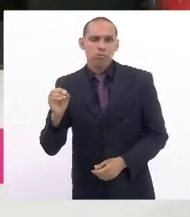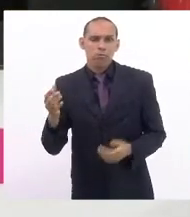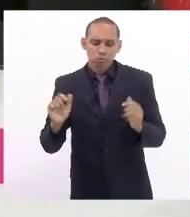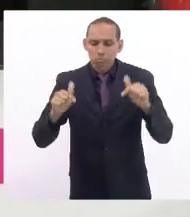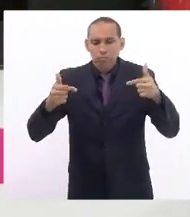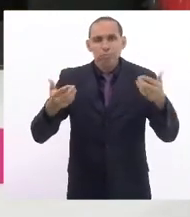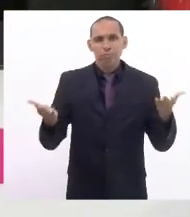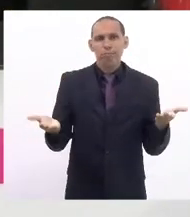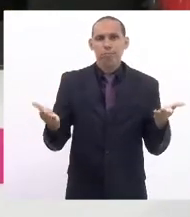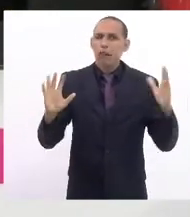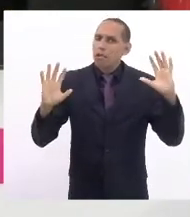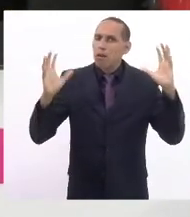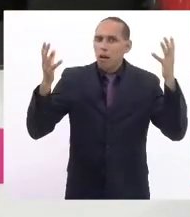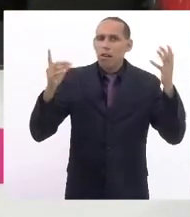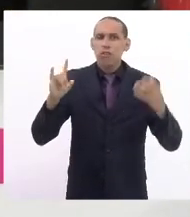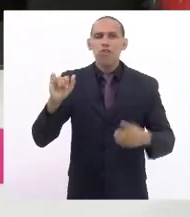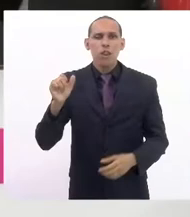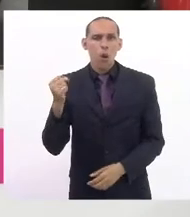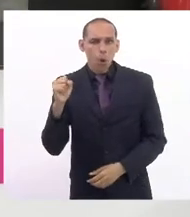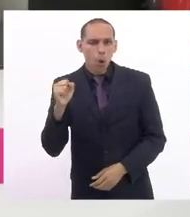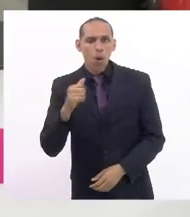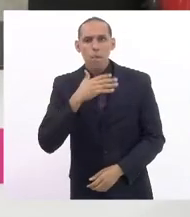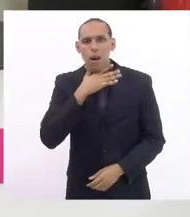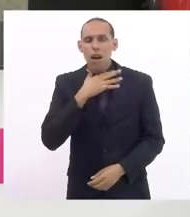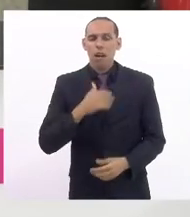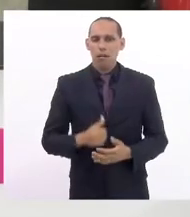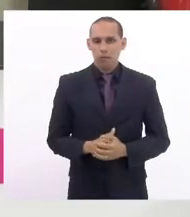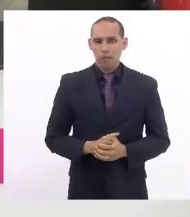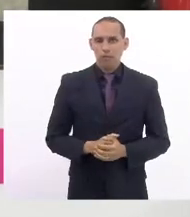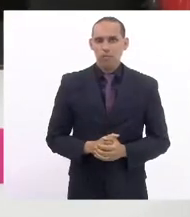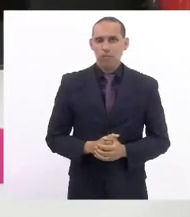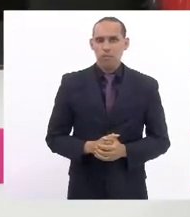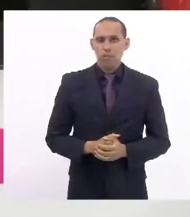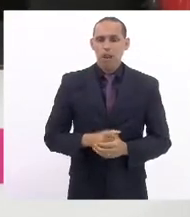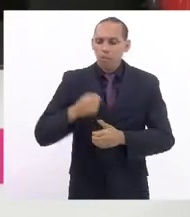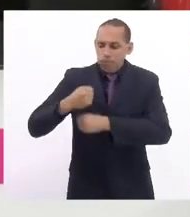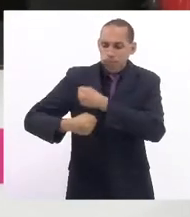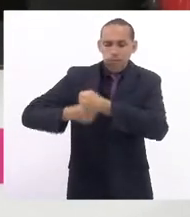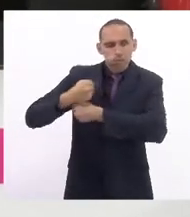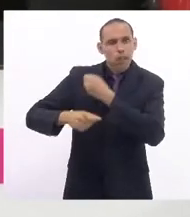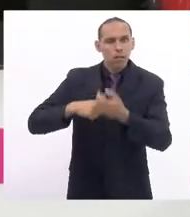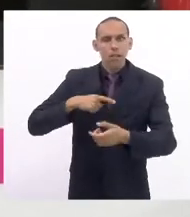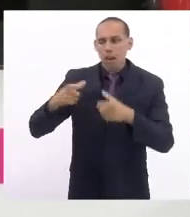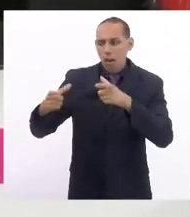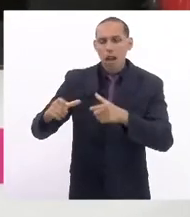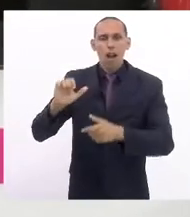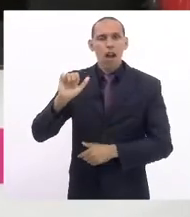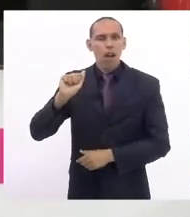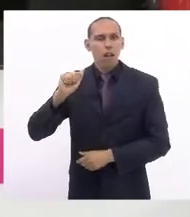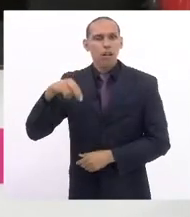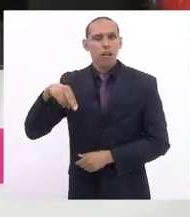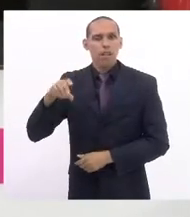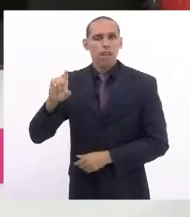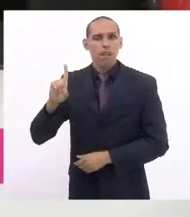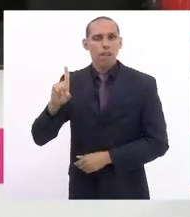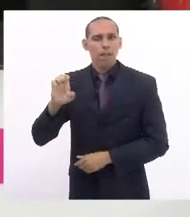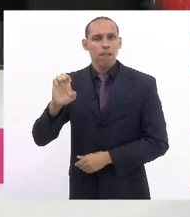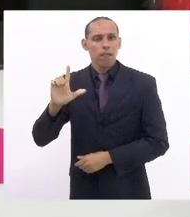ato em comemoração ao dia 8 de março que é feito anualmente na Candelária e